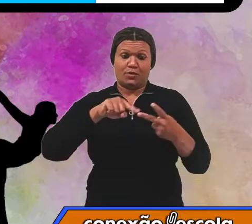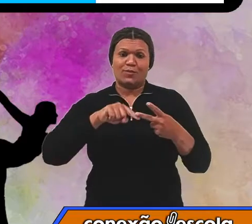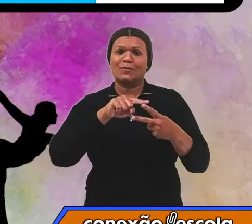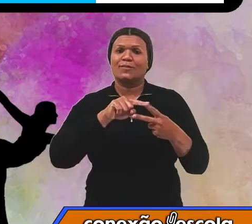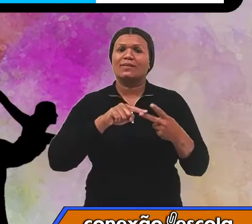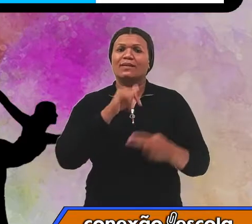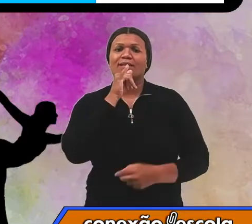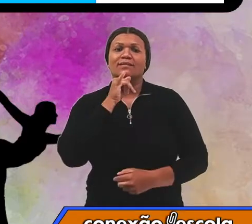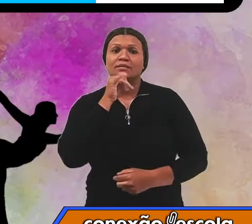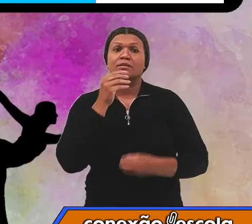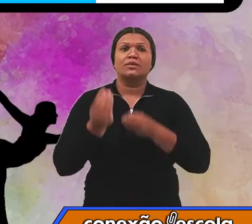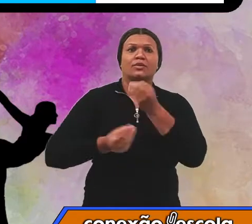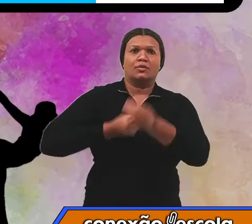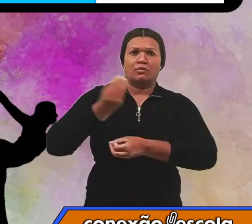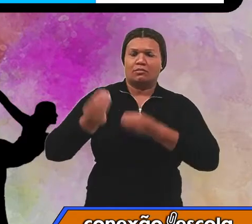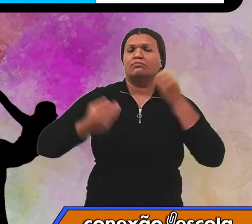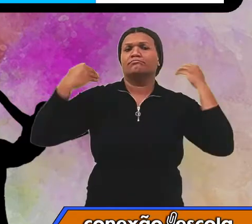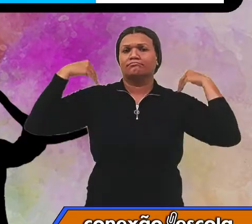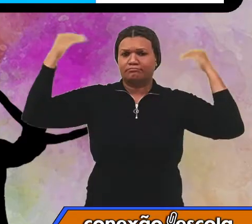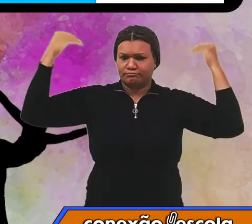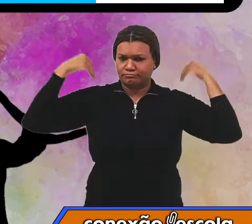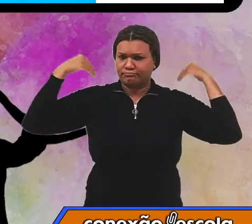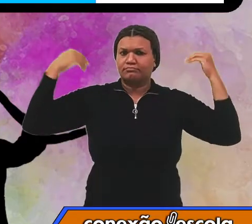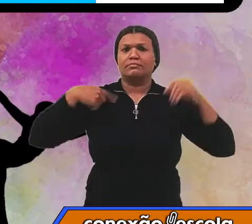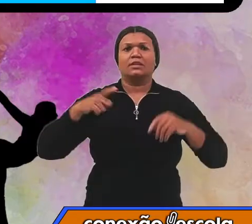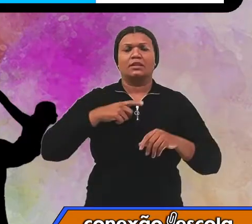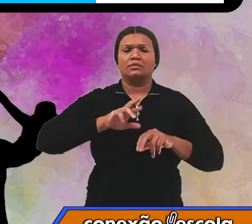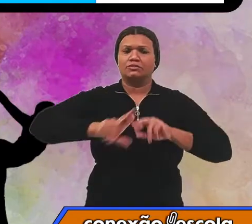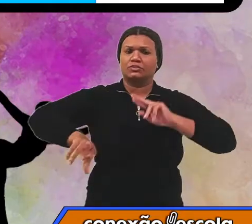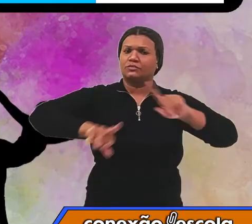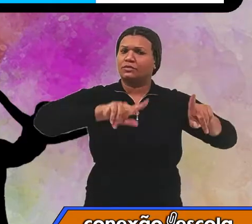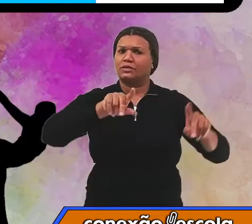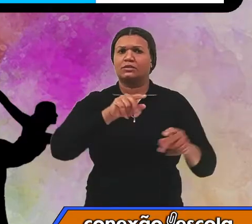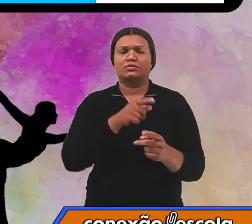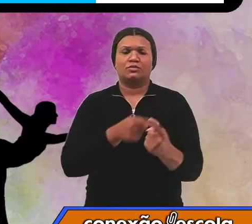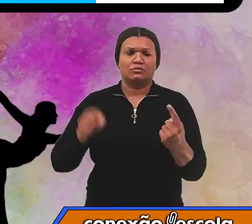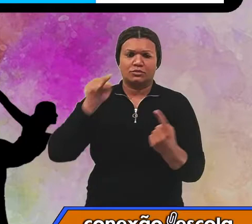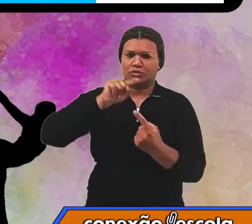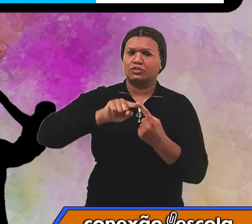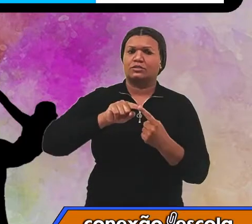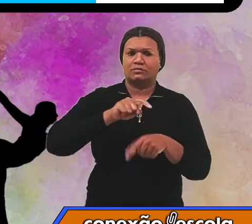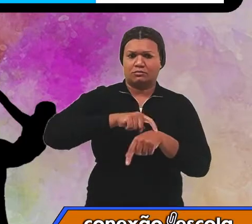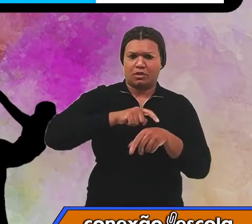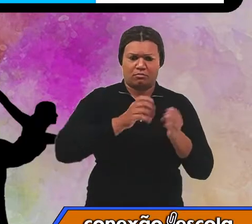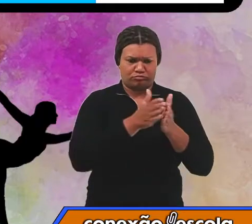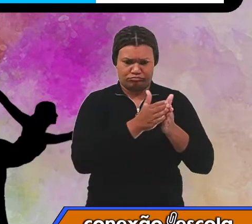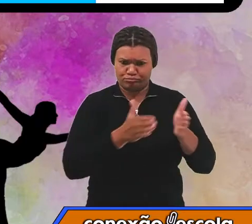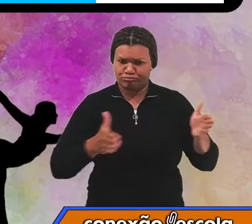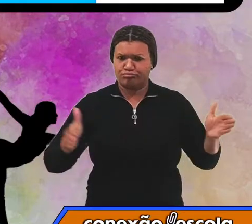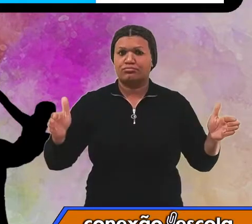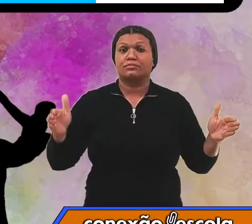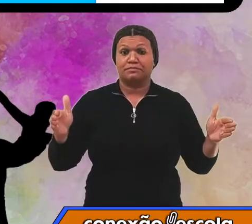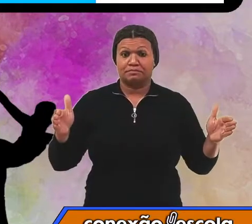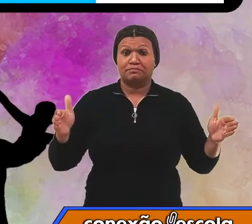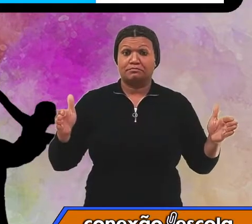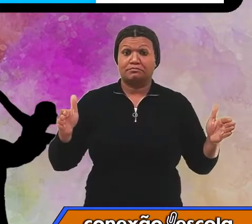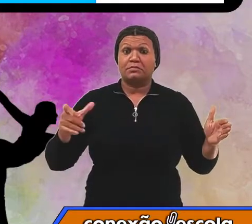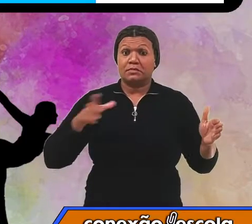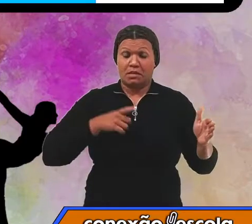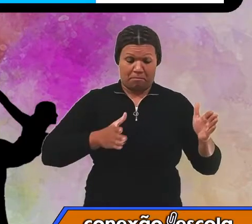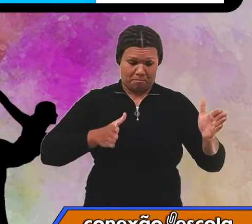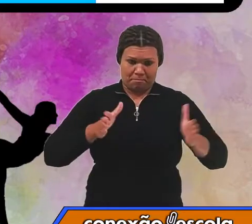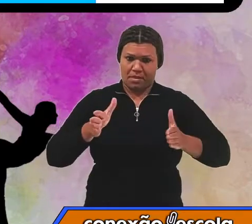como a ginástica atendeu a diferentes objetivos ao longo do tempo. Durante todo o período da pré